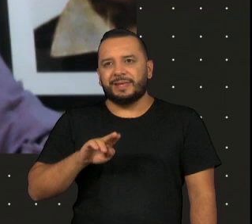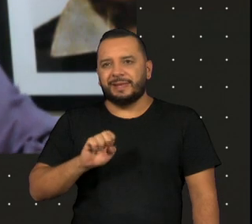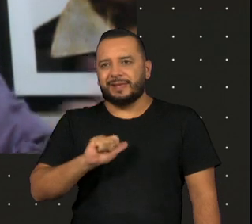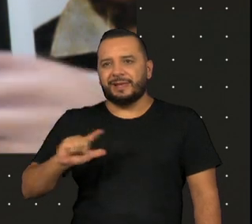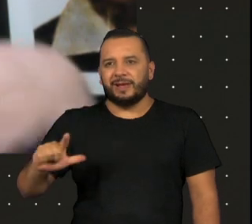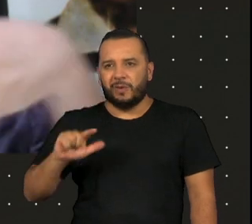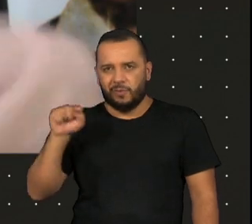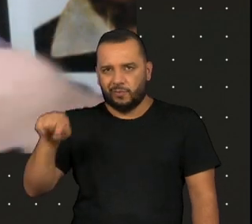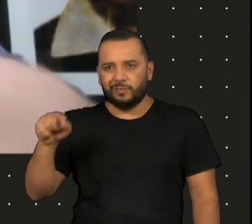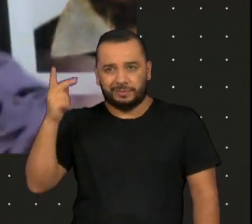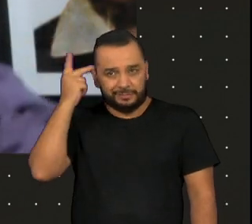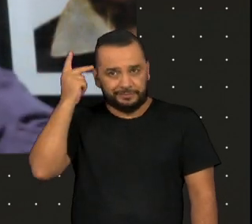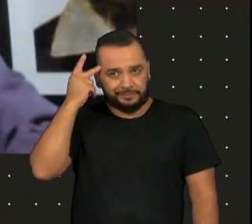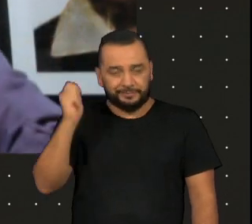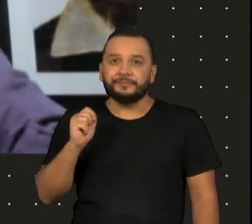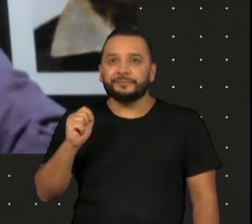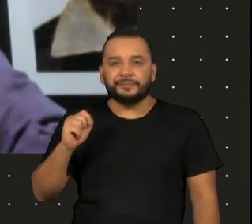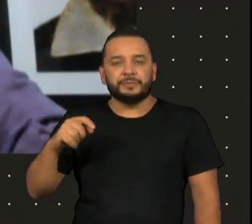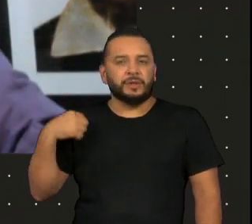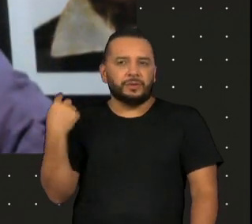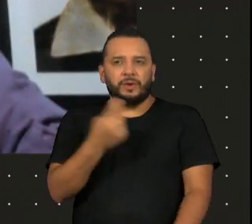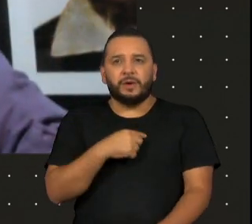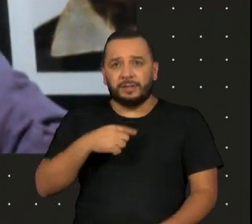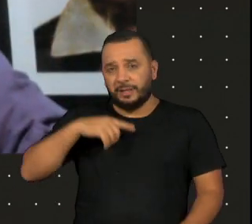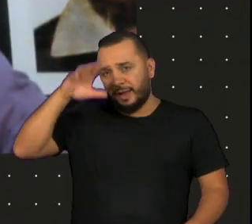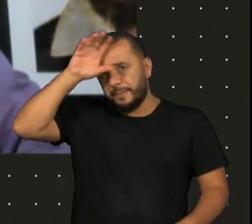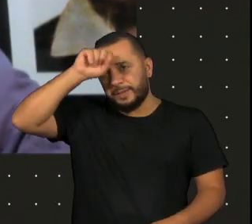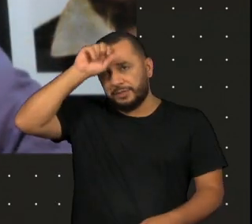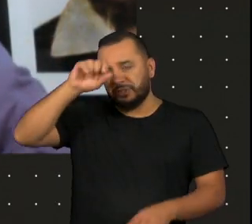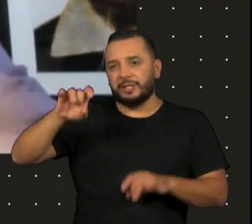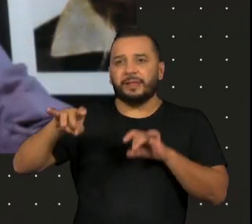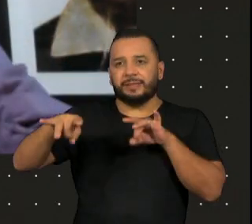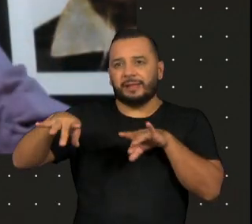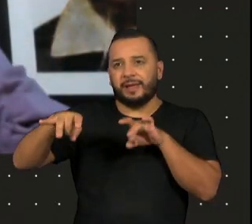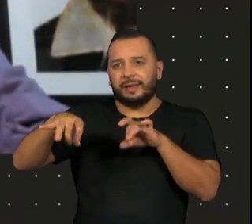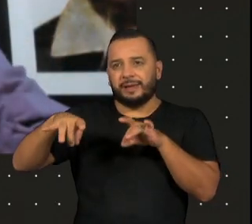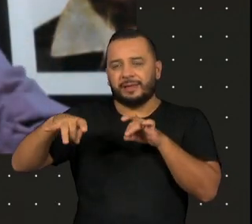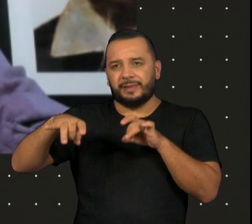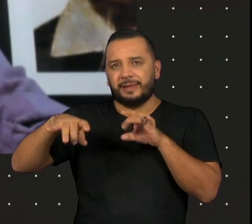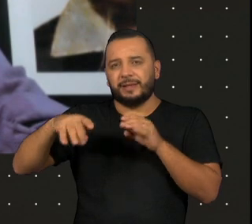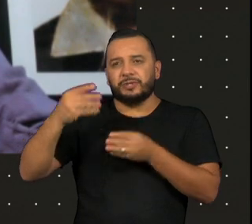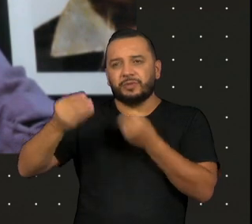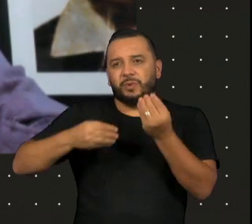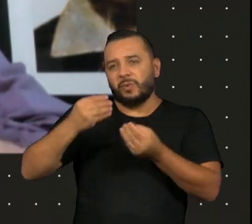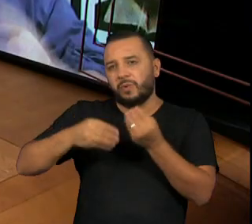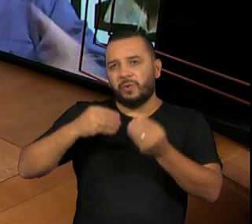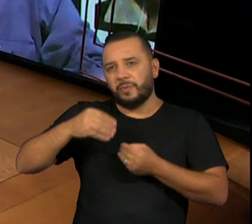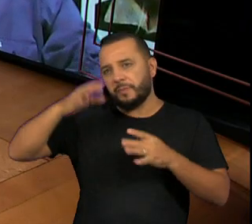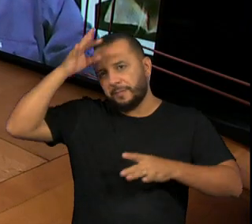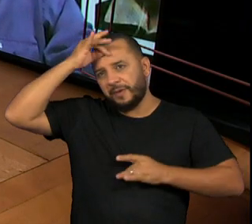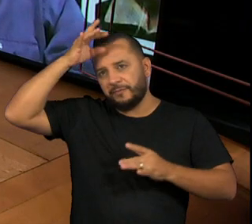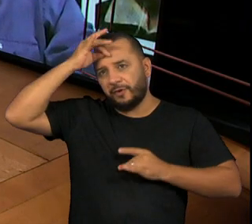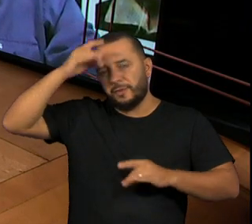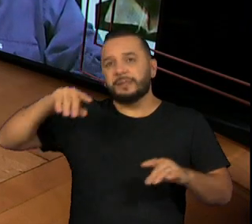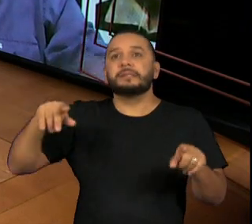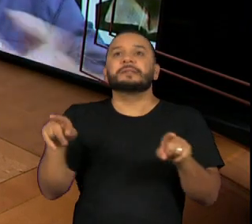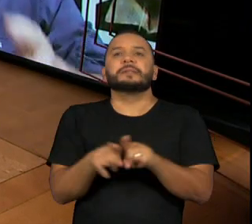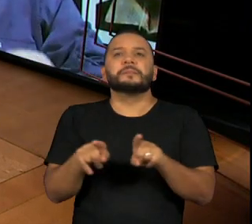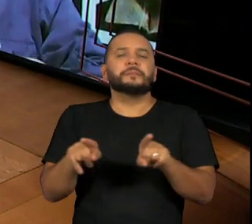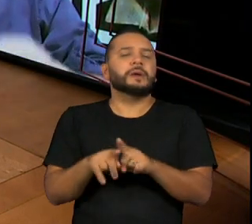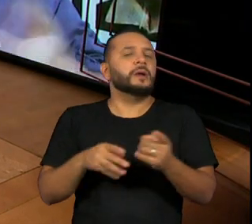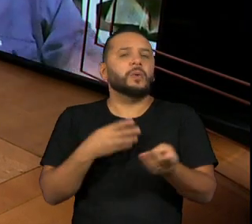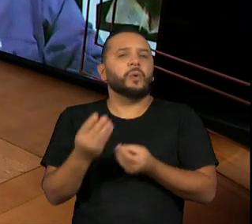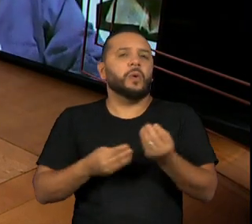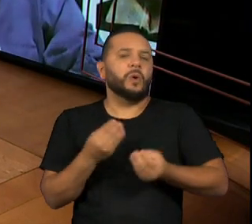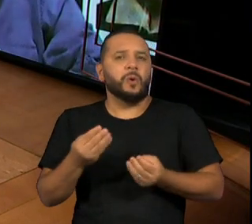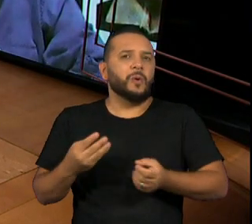era um curso onde a gente dava técnicas de interpretação pura e simplesmente, mas tentava investigar qual era a ficção daquele povo, como é que